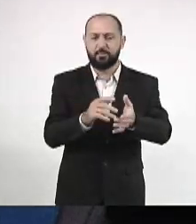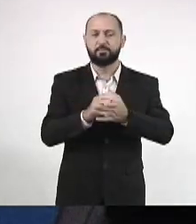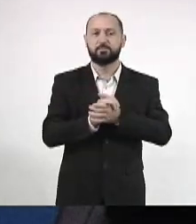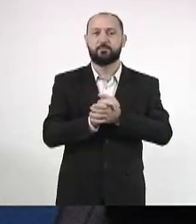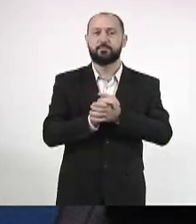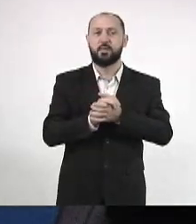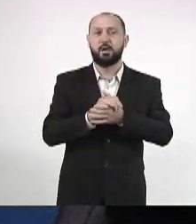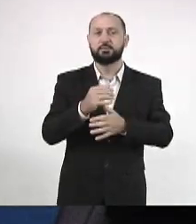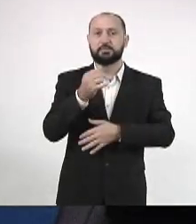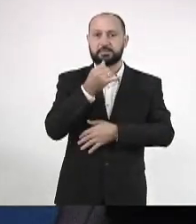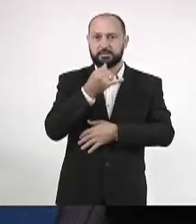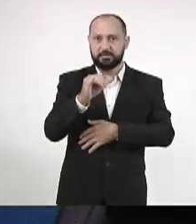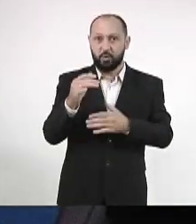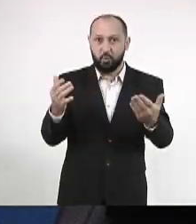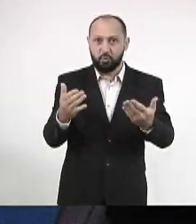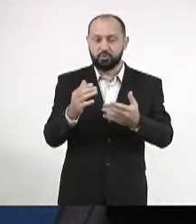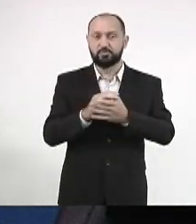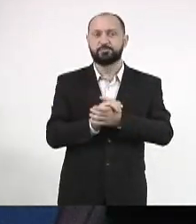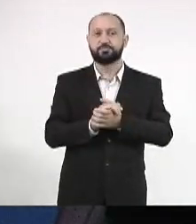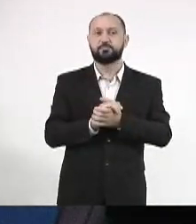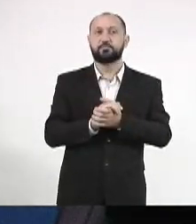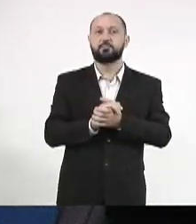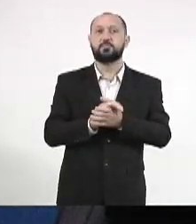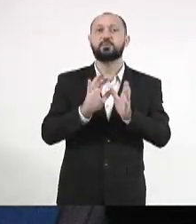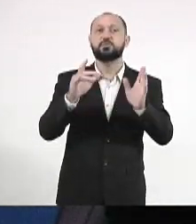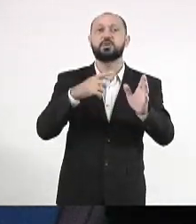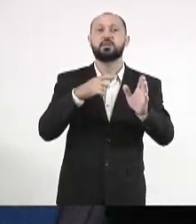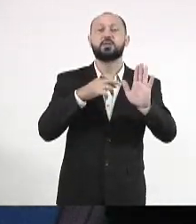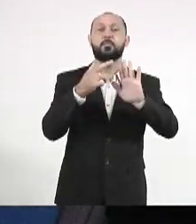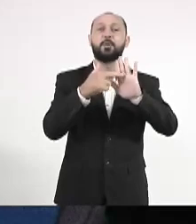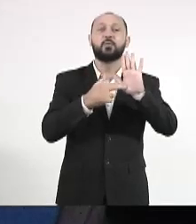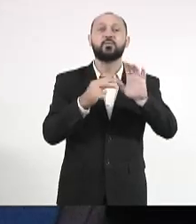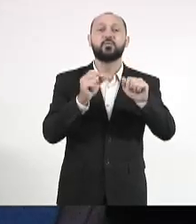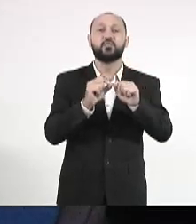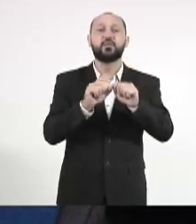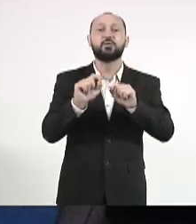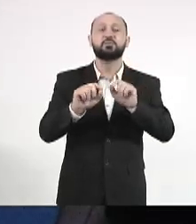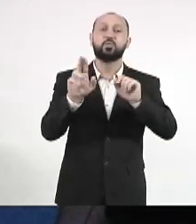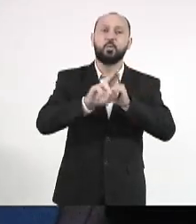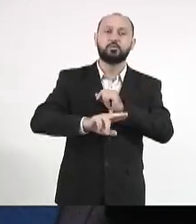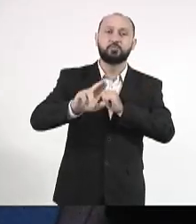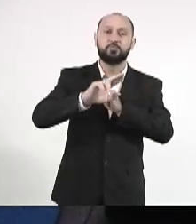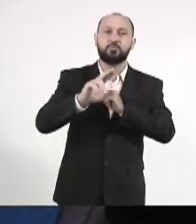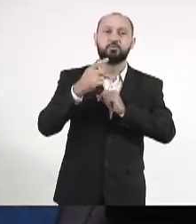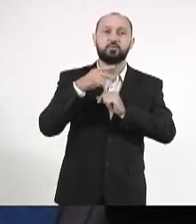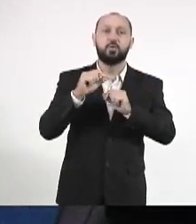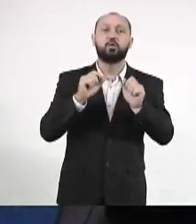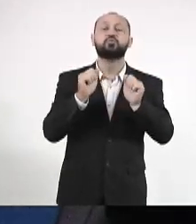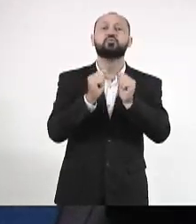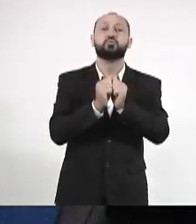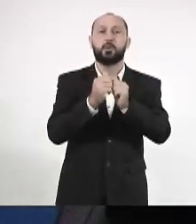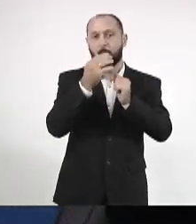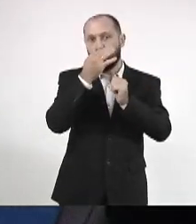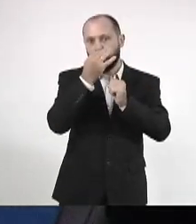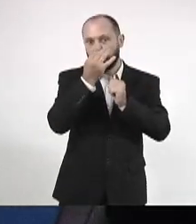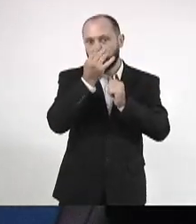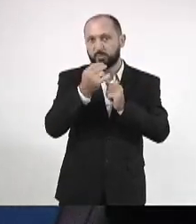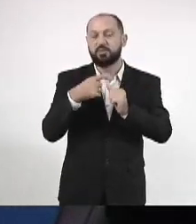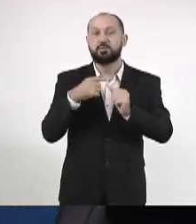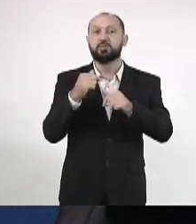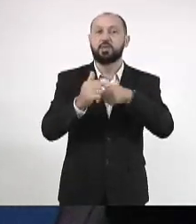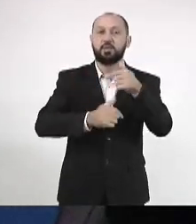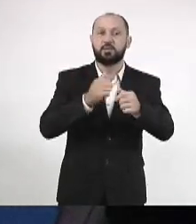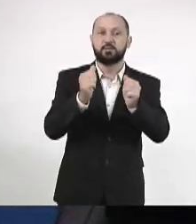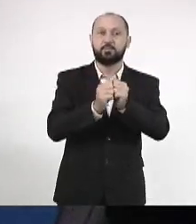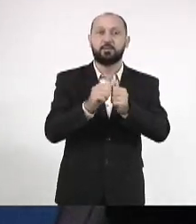A Energiza, por exemplo, hoje já tem uma regulação sendo feita através de uma passagem de trabalho